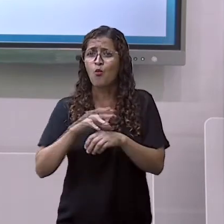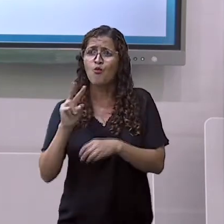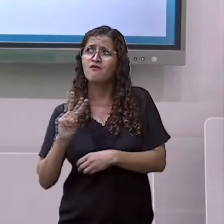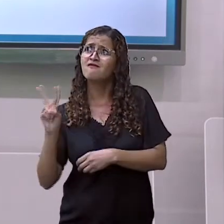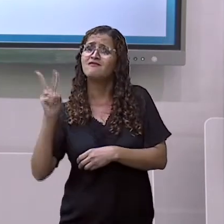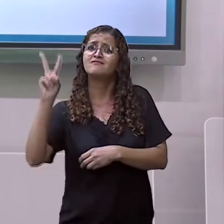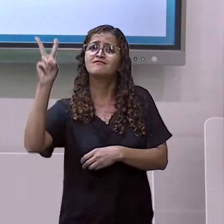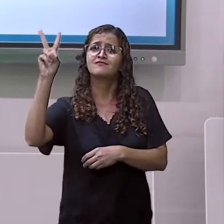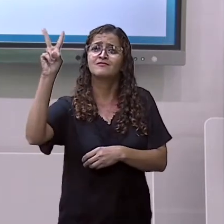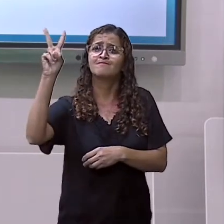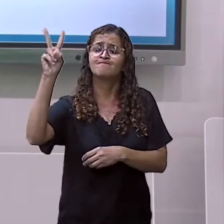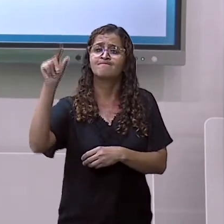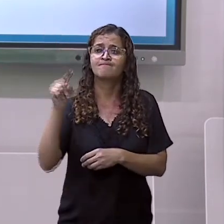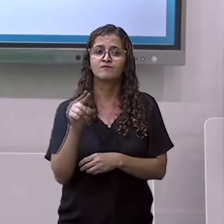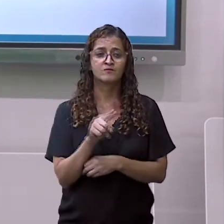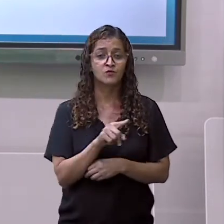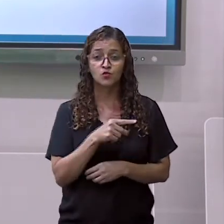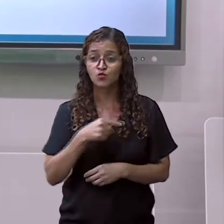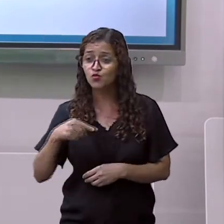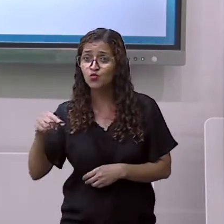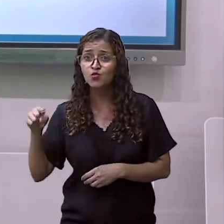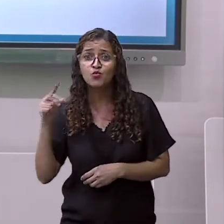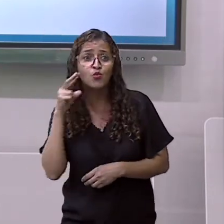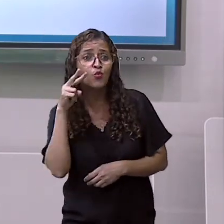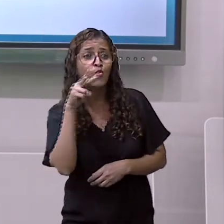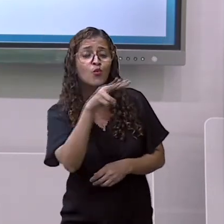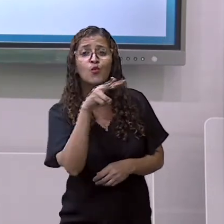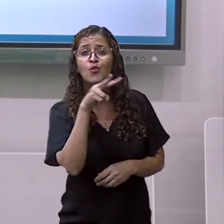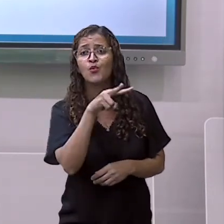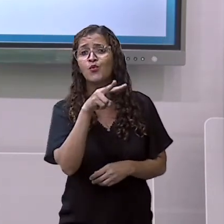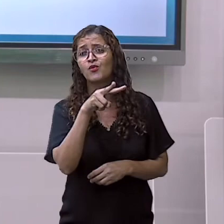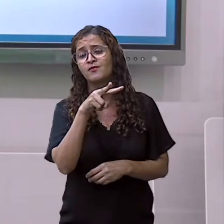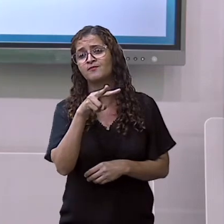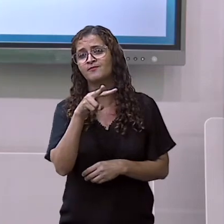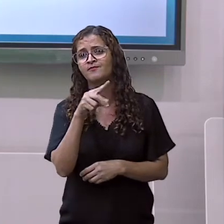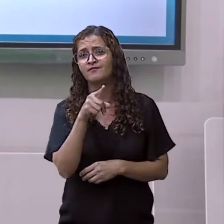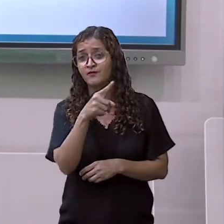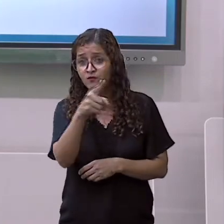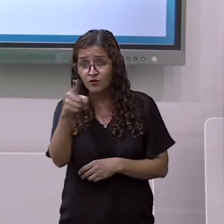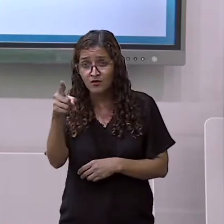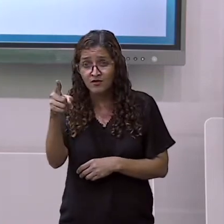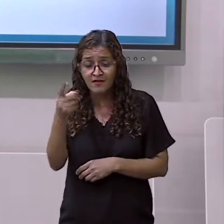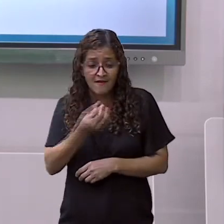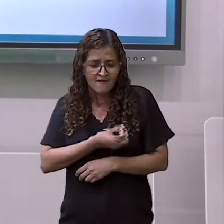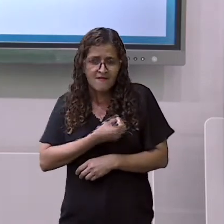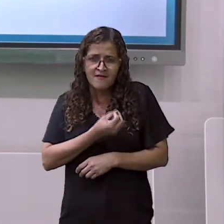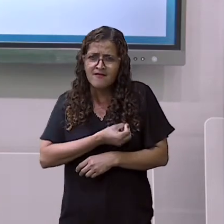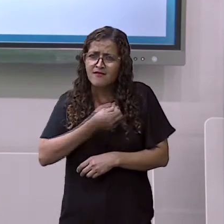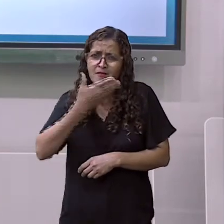tudo o que está ao nosso redor para nós vivermos bem melhor. Não é assim?